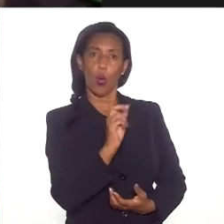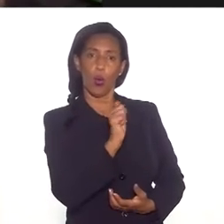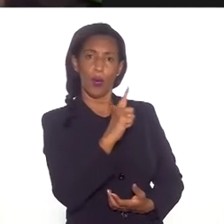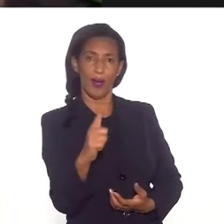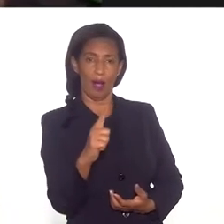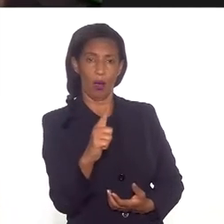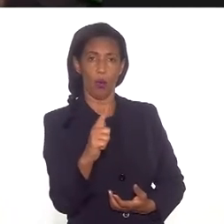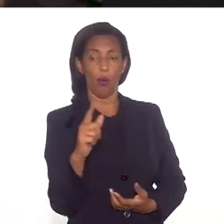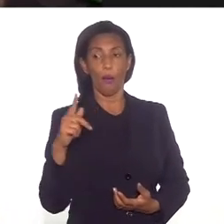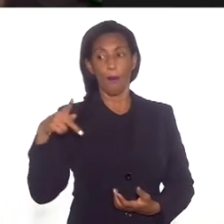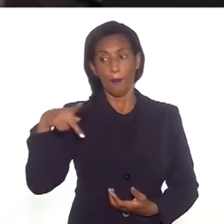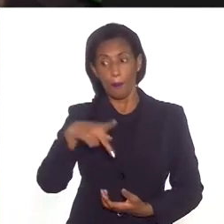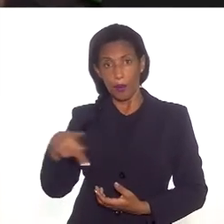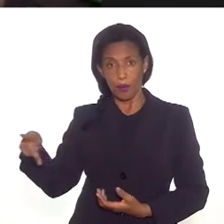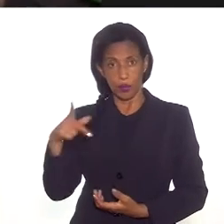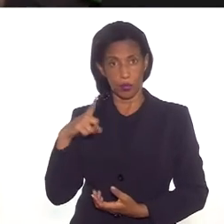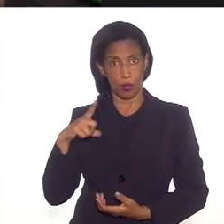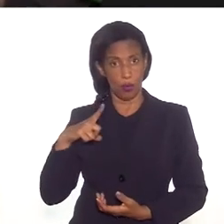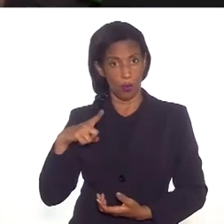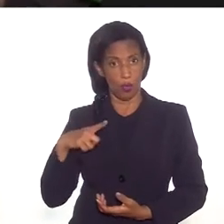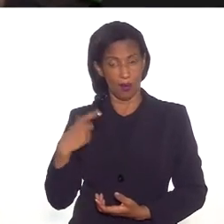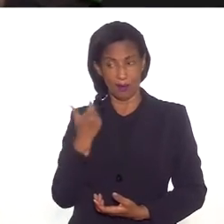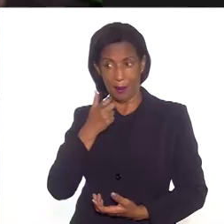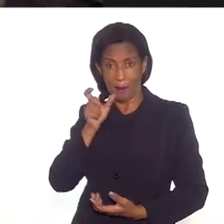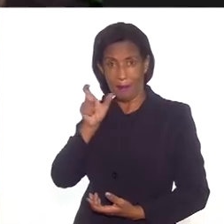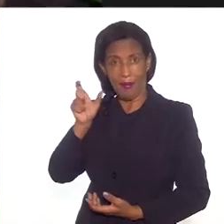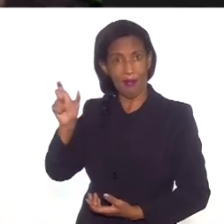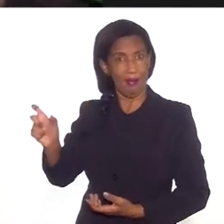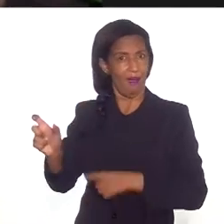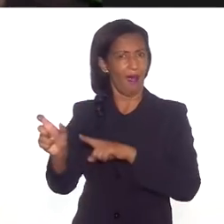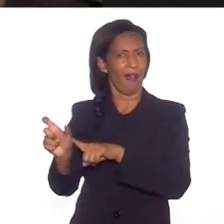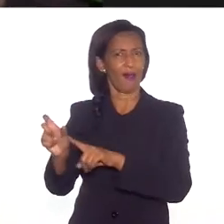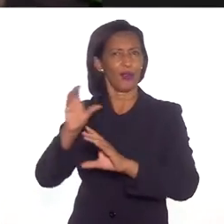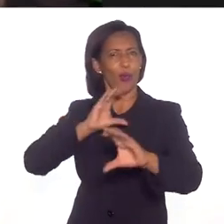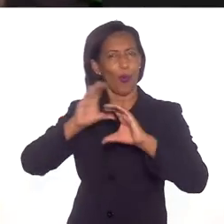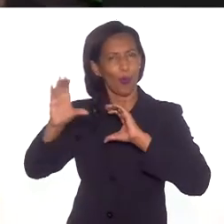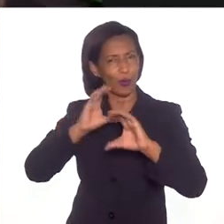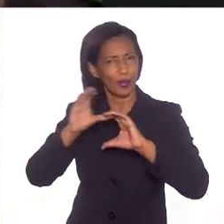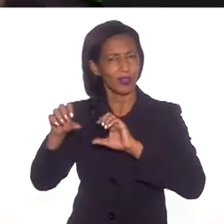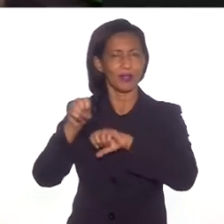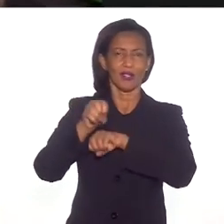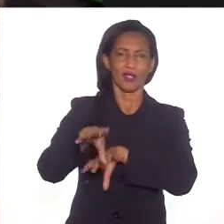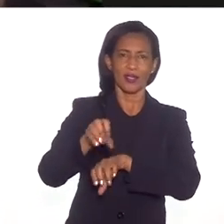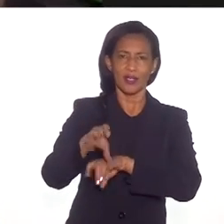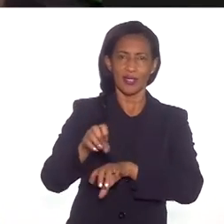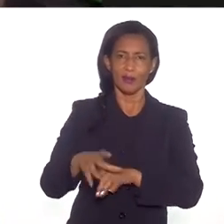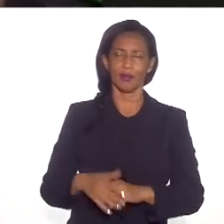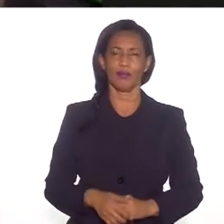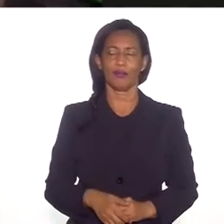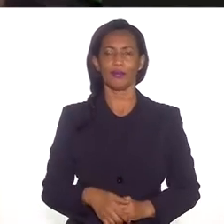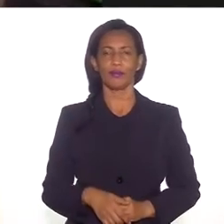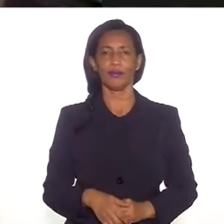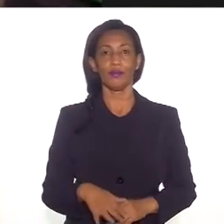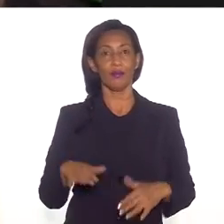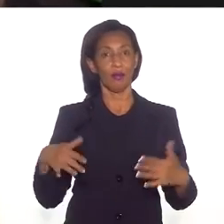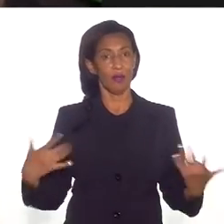o professor é aquele que usa a palavra como seu principal instrumento de comunicação, de ensinamento.